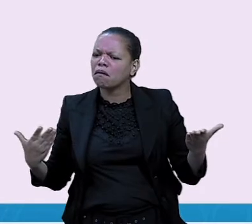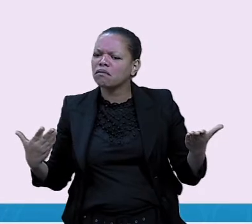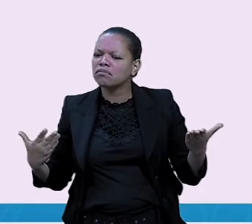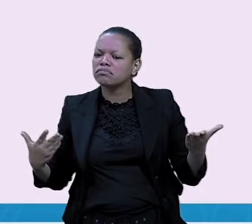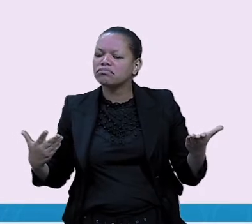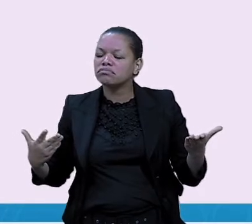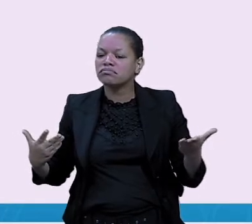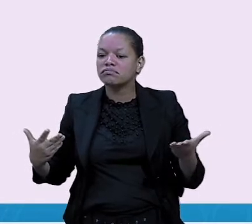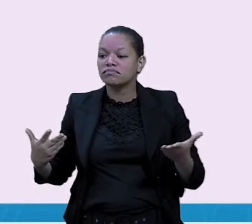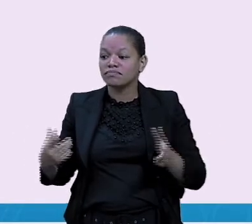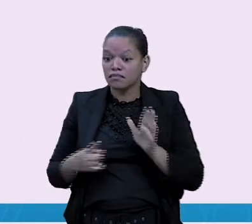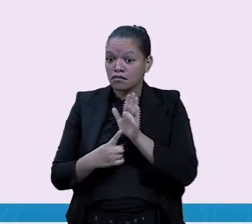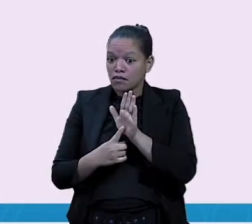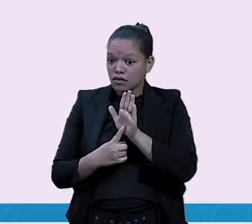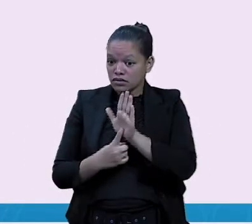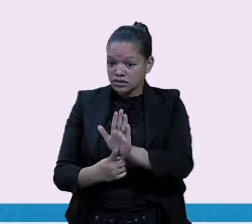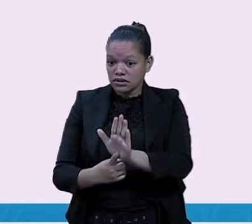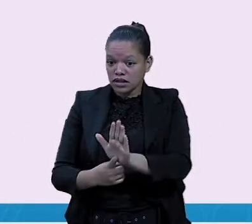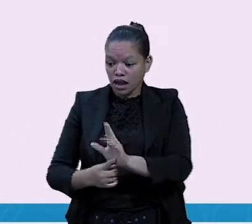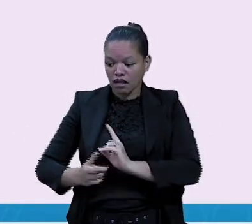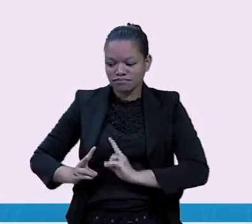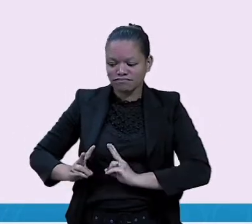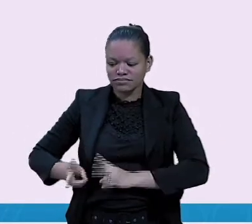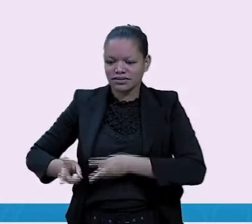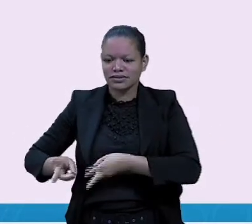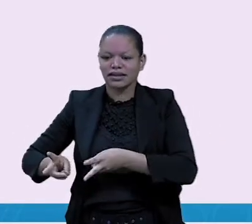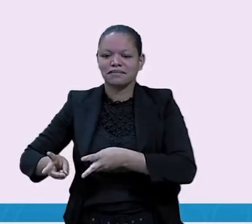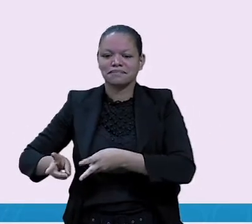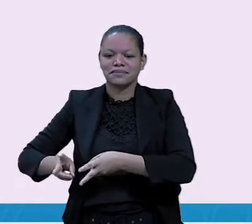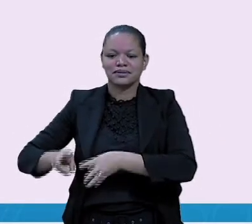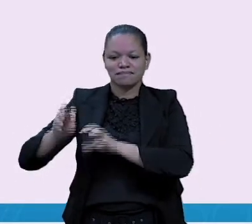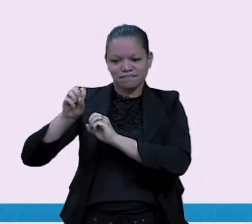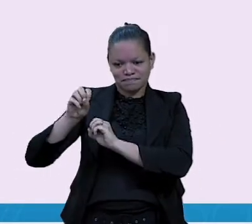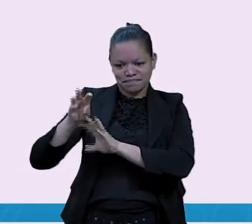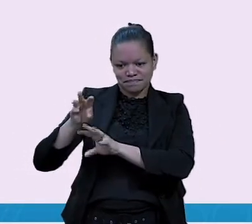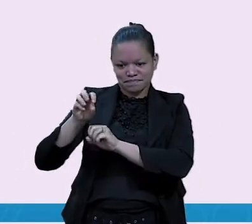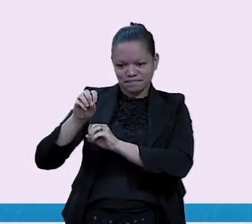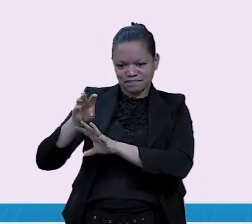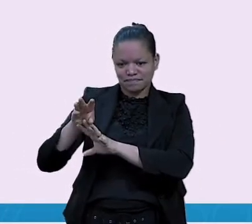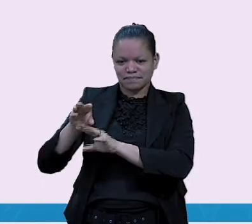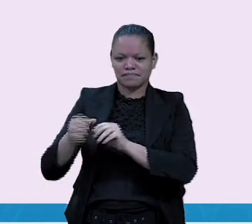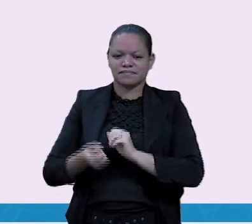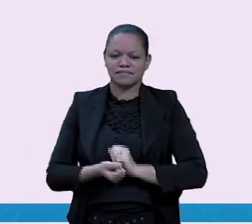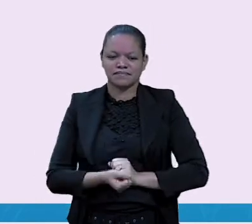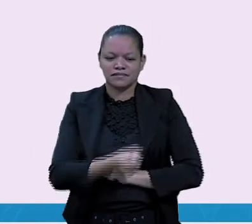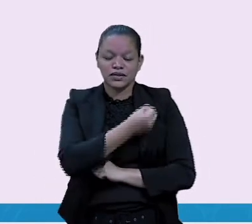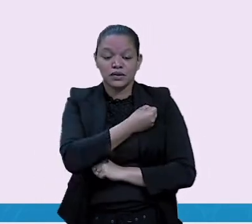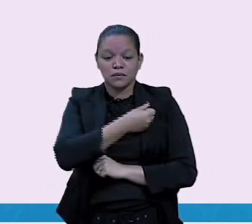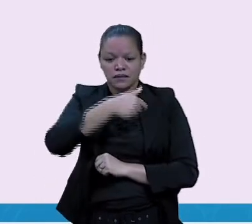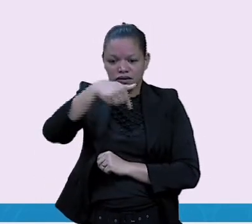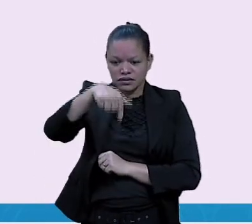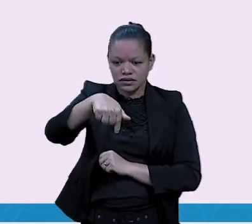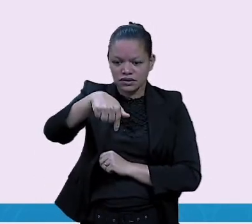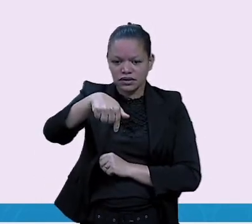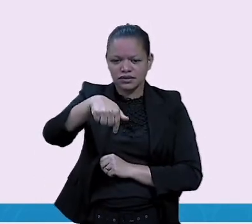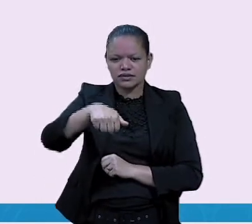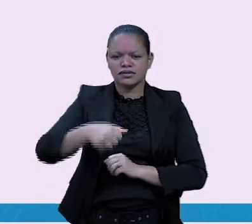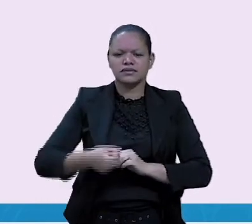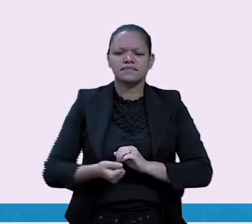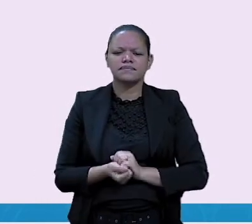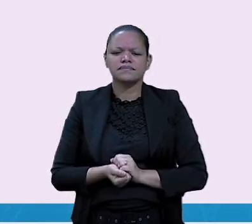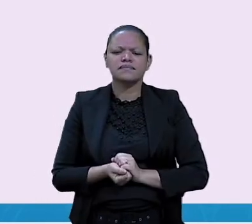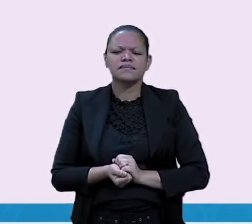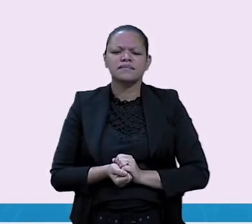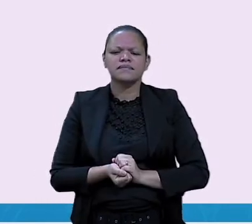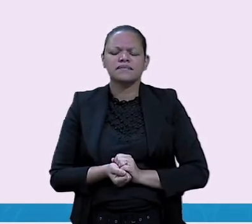uma situação ali que vai te ensinar alguma coisa. Agora, a sete. O que aconteceria